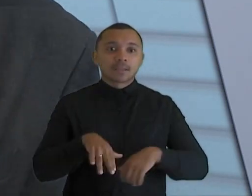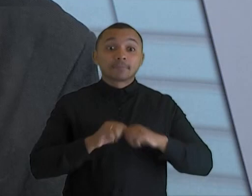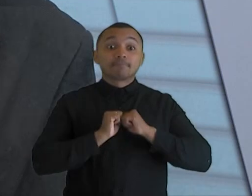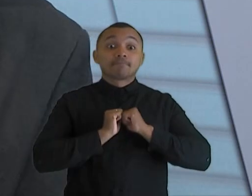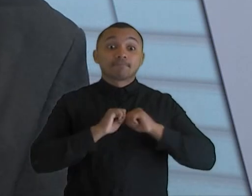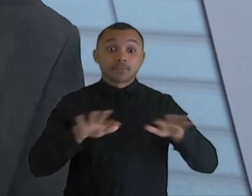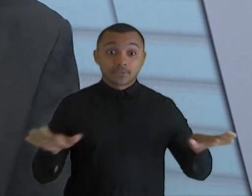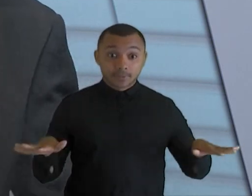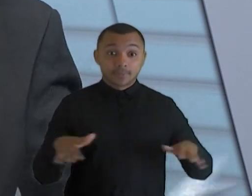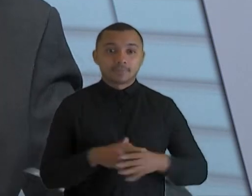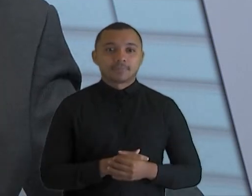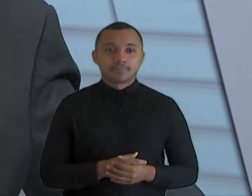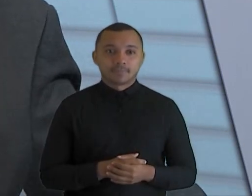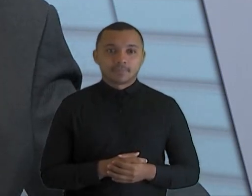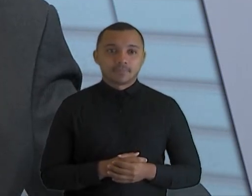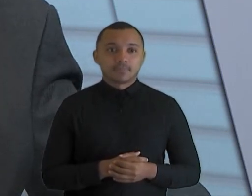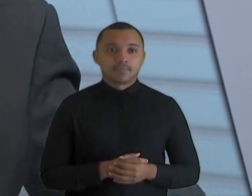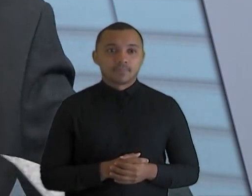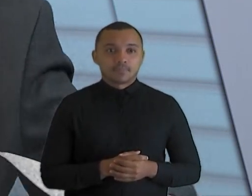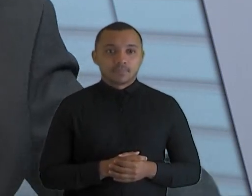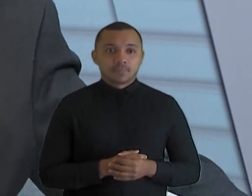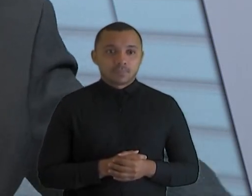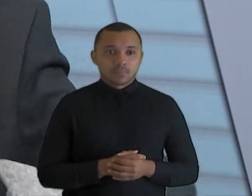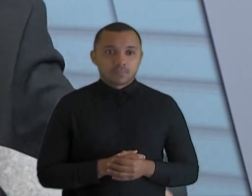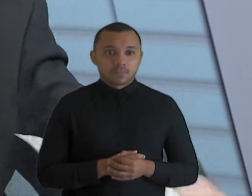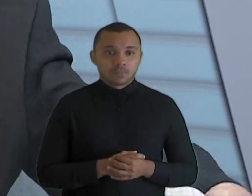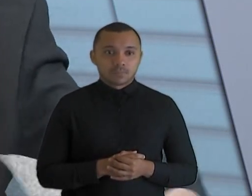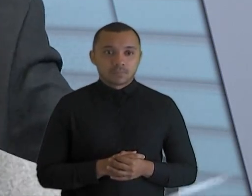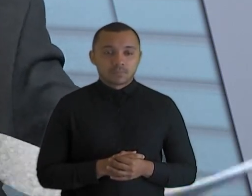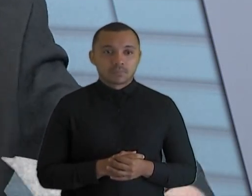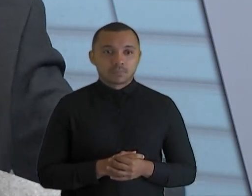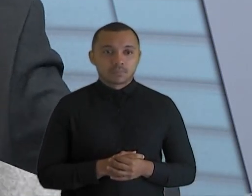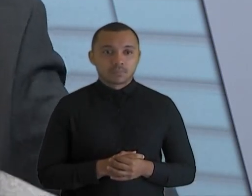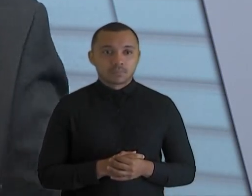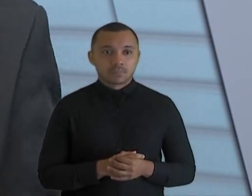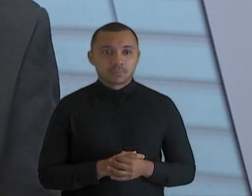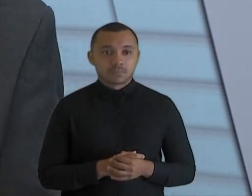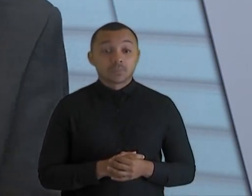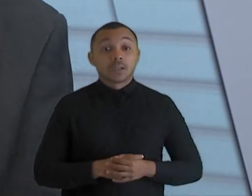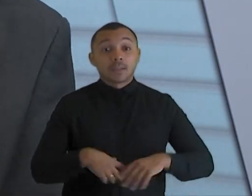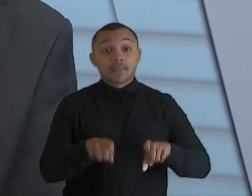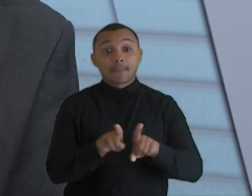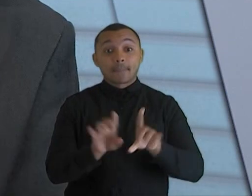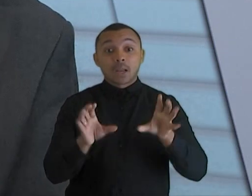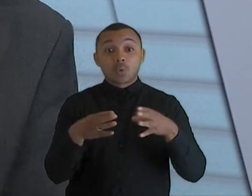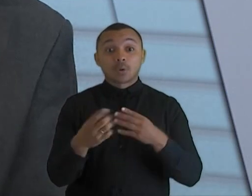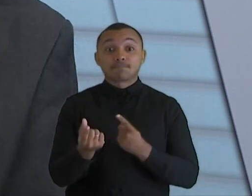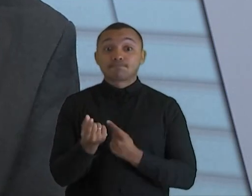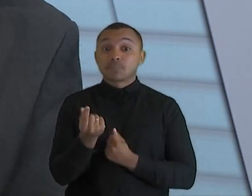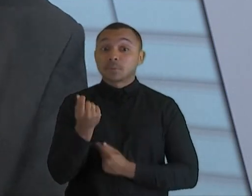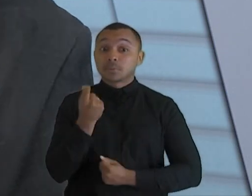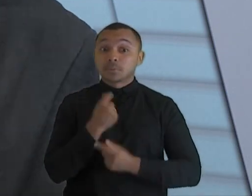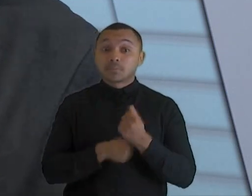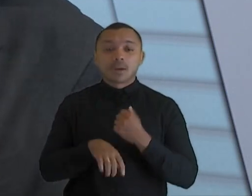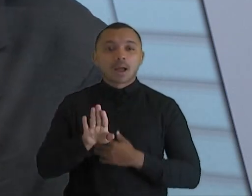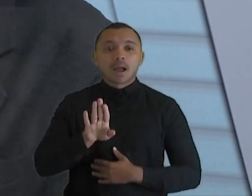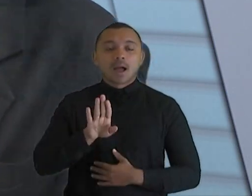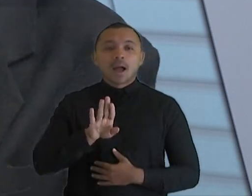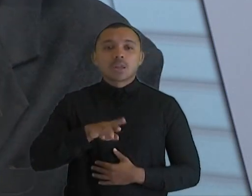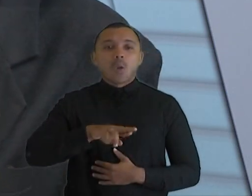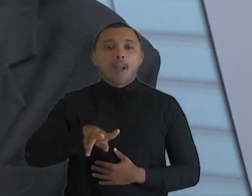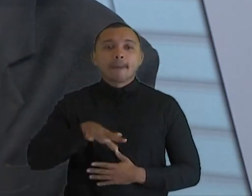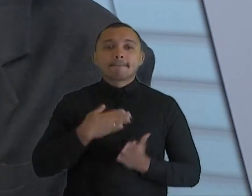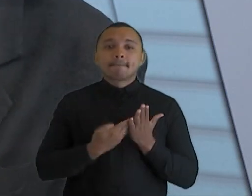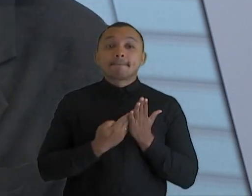ampliou os braços do próprio tribunal, sem a perda do controle